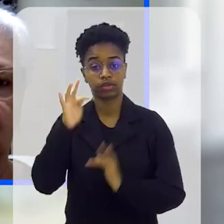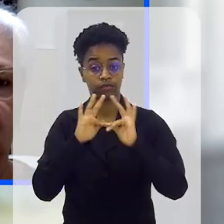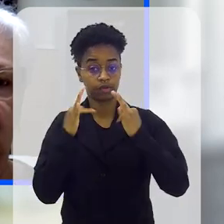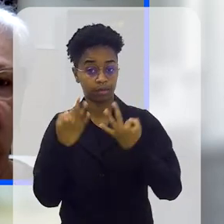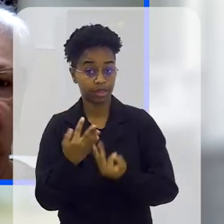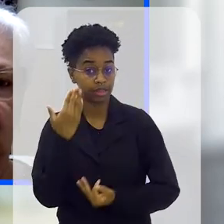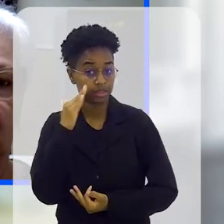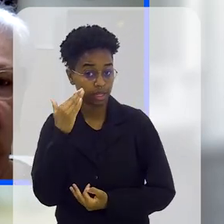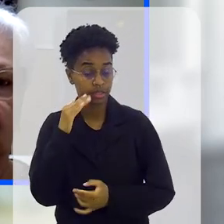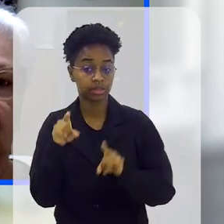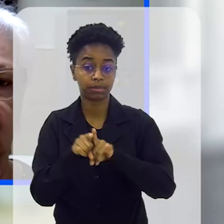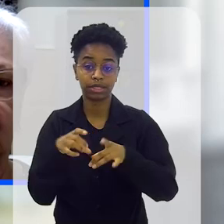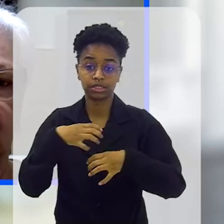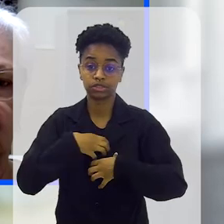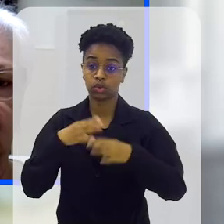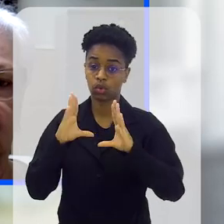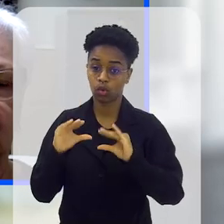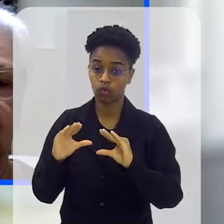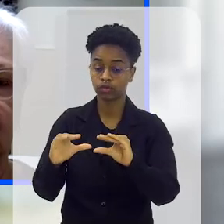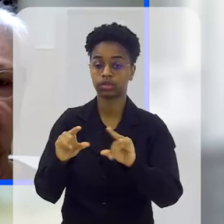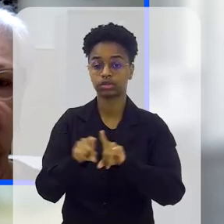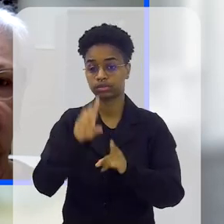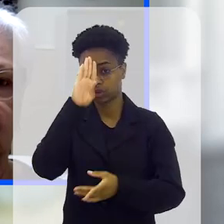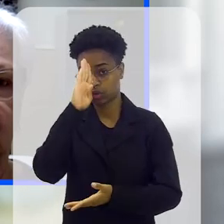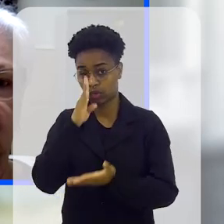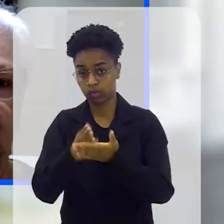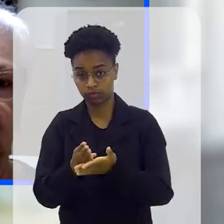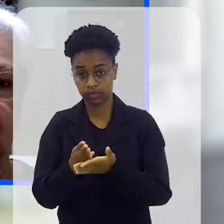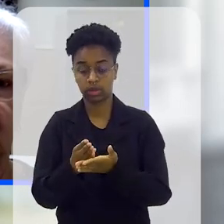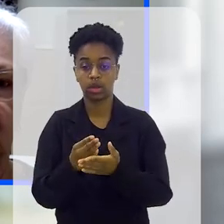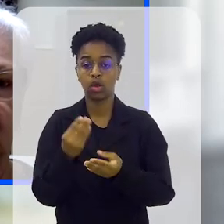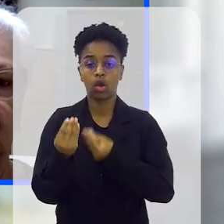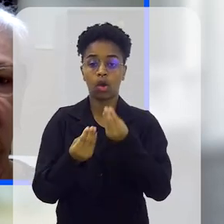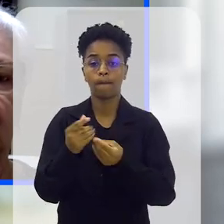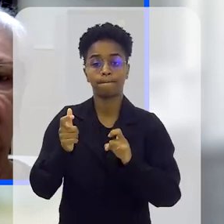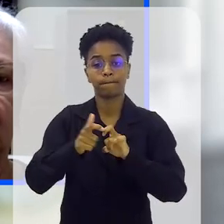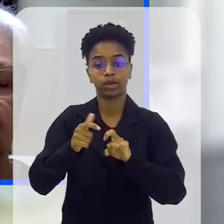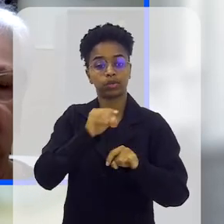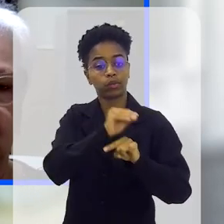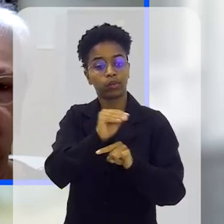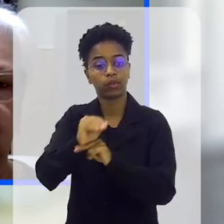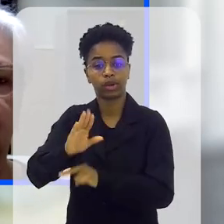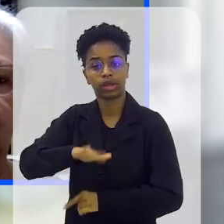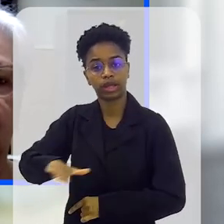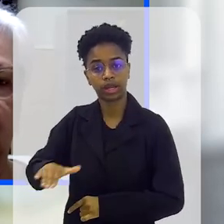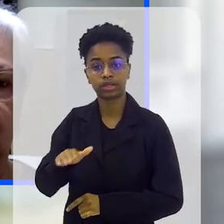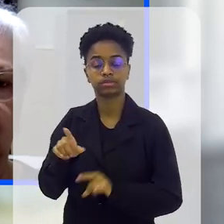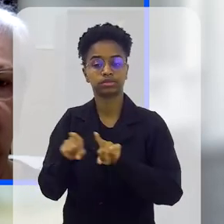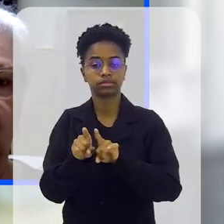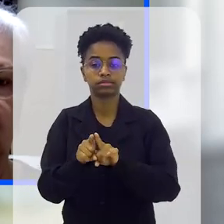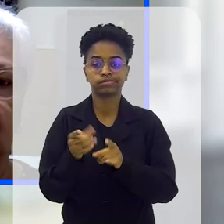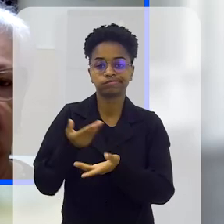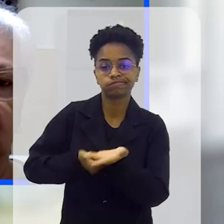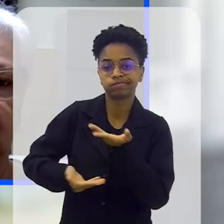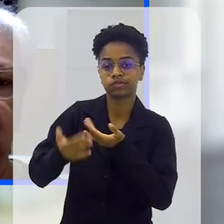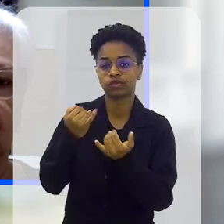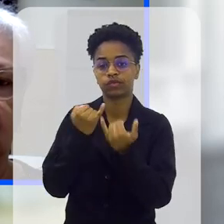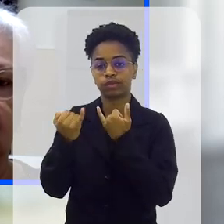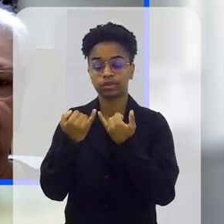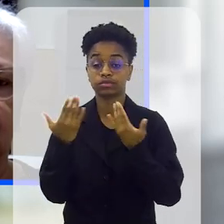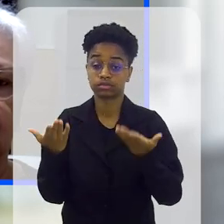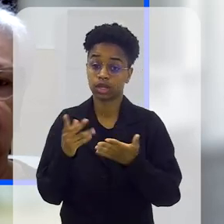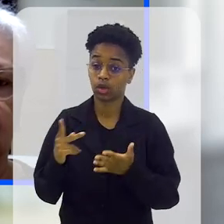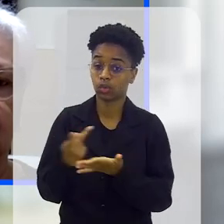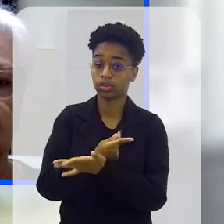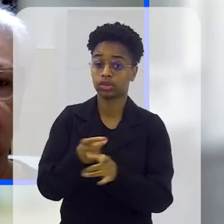entendam isso e se sintam confortáveis e confiantes no médico que está cuidando dessa criança para ir gerenciando essas informações.